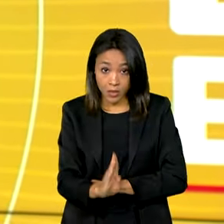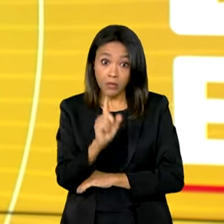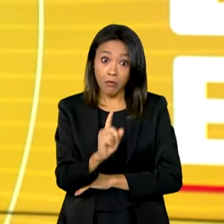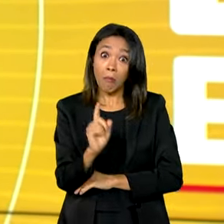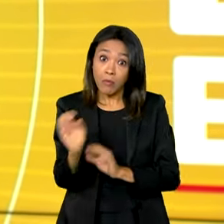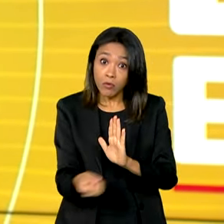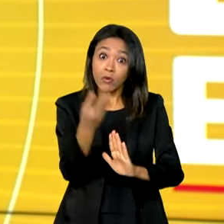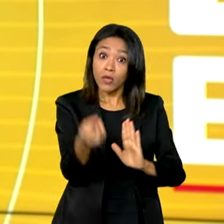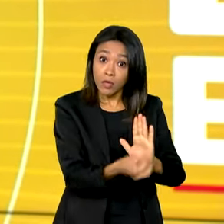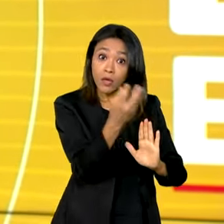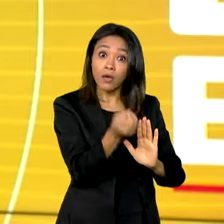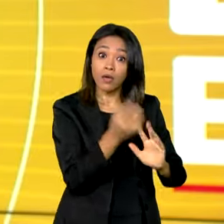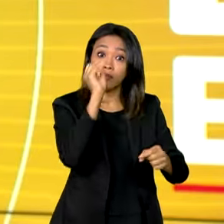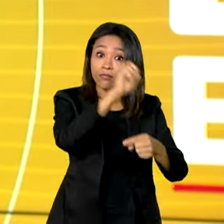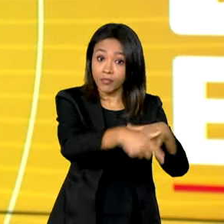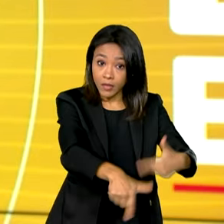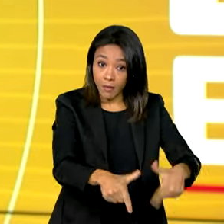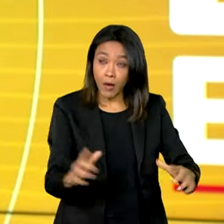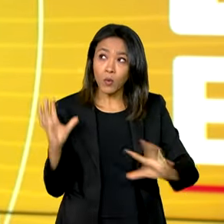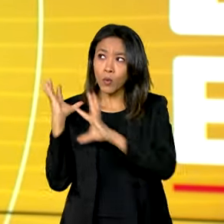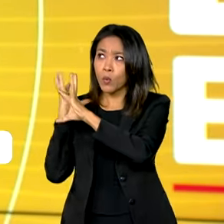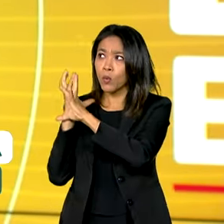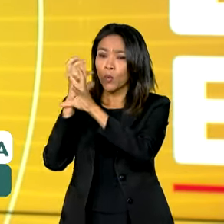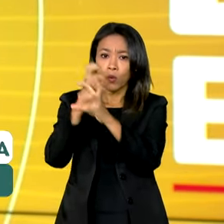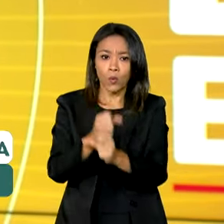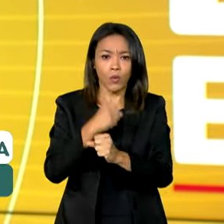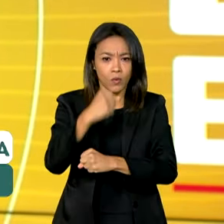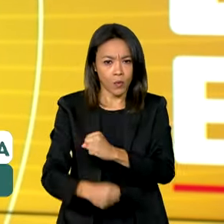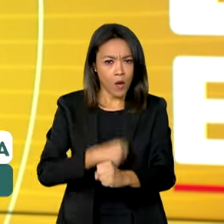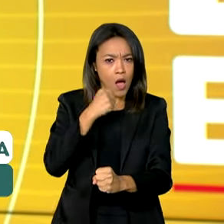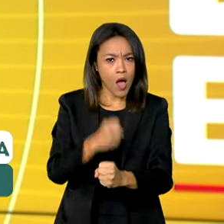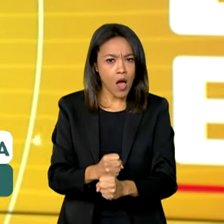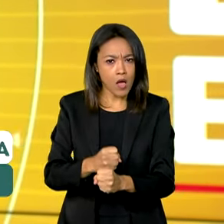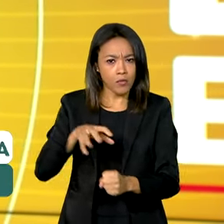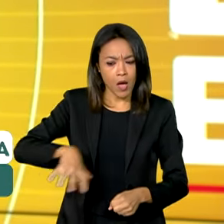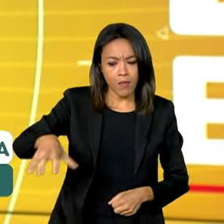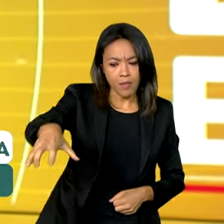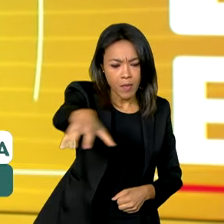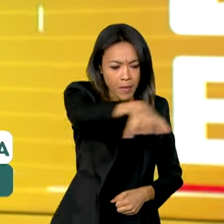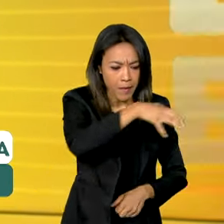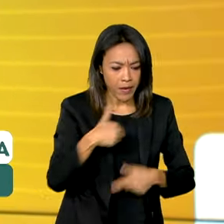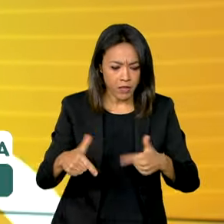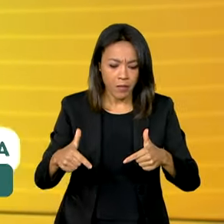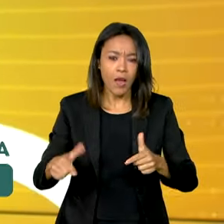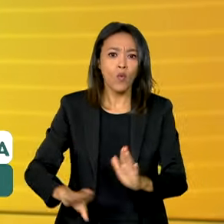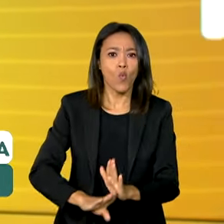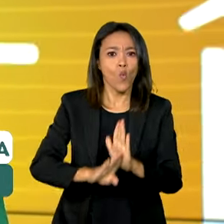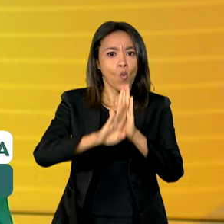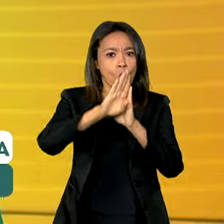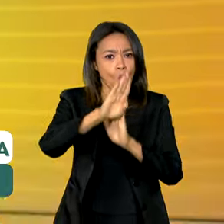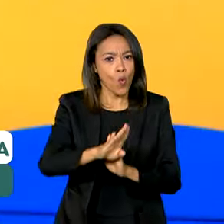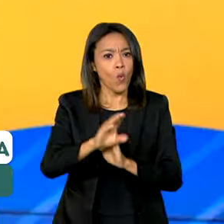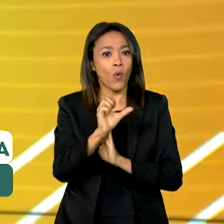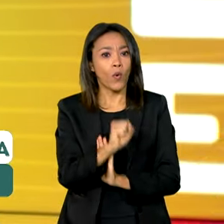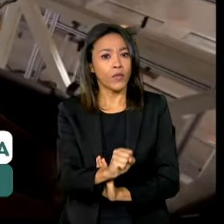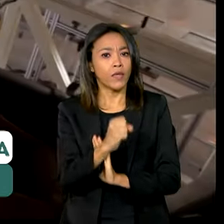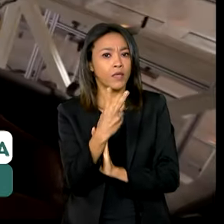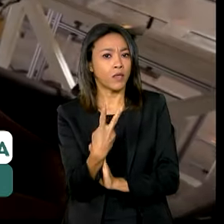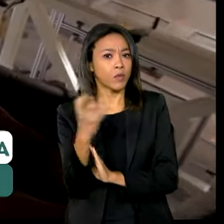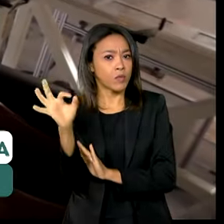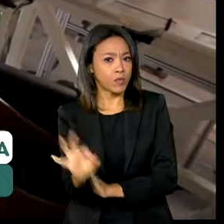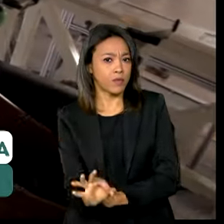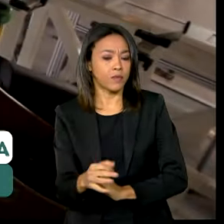mais empregos no país. No acumulado do ano, os postos de trabalho no setor tiveram uma alta de 82%.